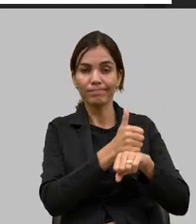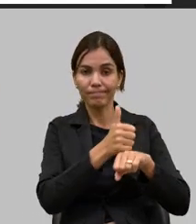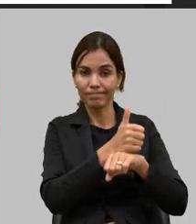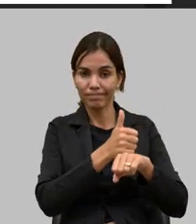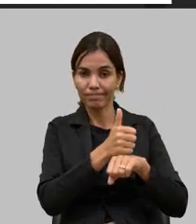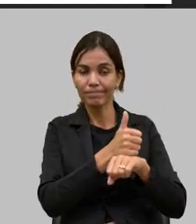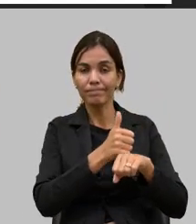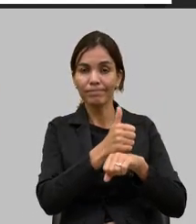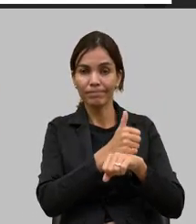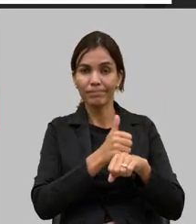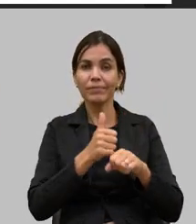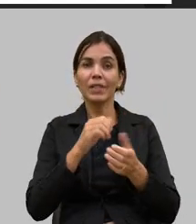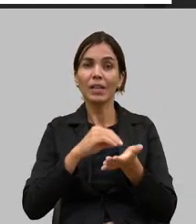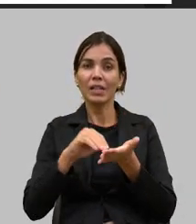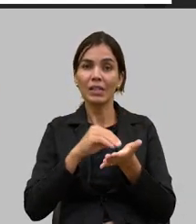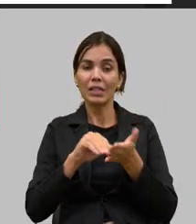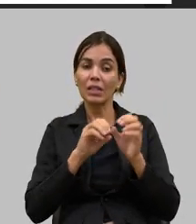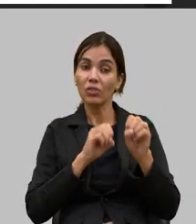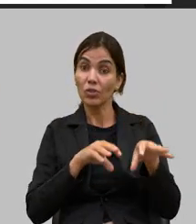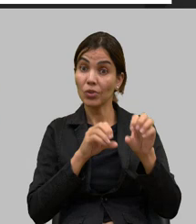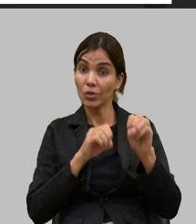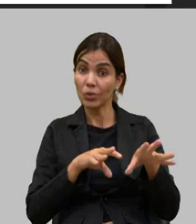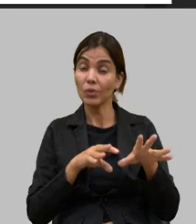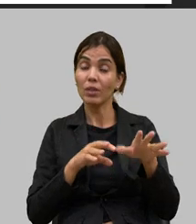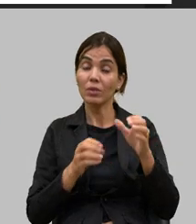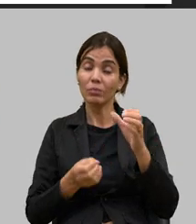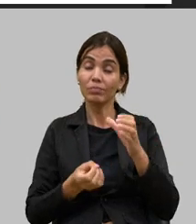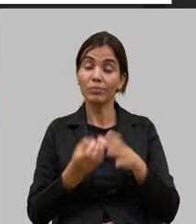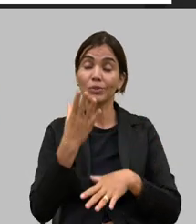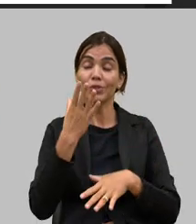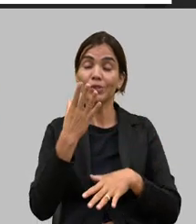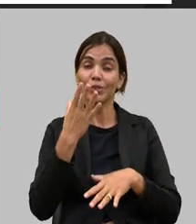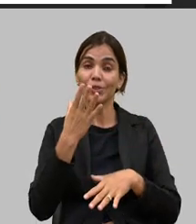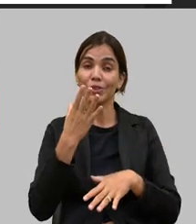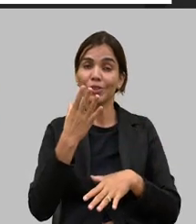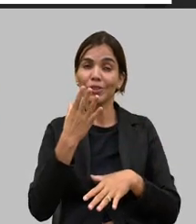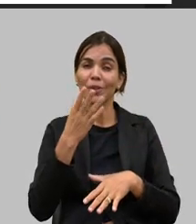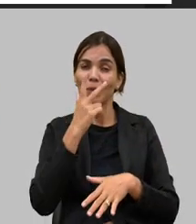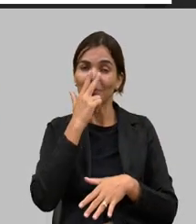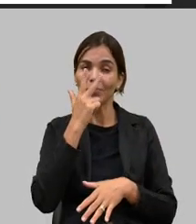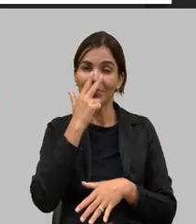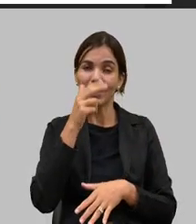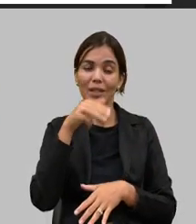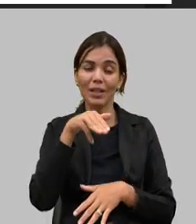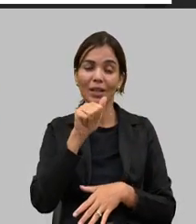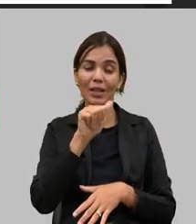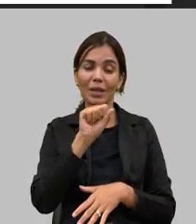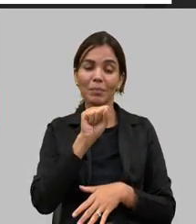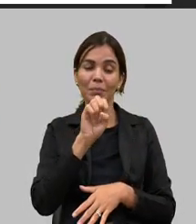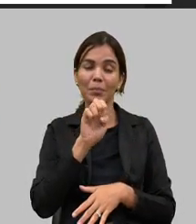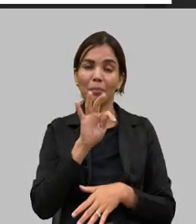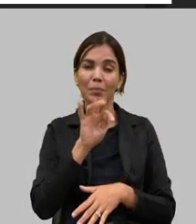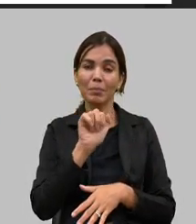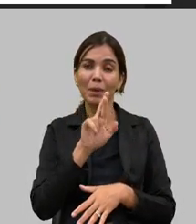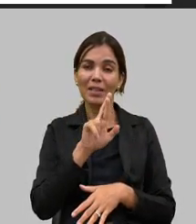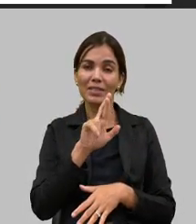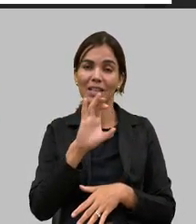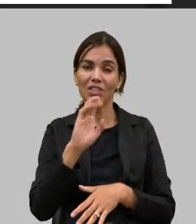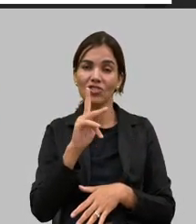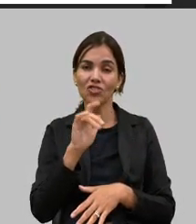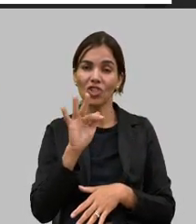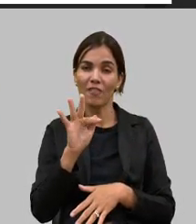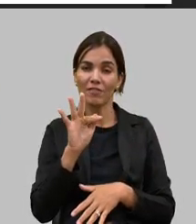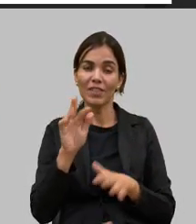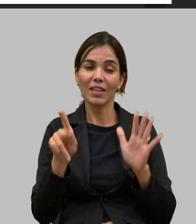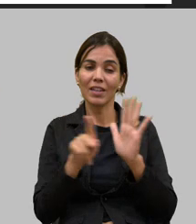Educação lançou para vocês terem ideia um masterchef da merenda escolar nós temos nossos meninos comendo filé de tilápia maçã morango no